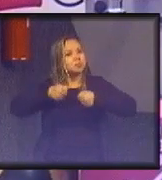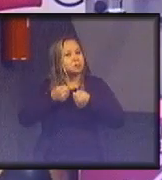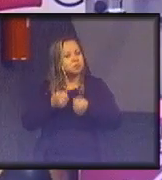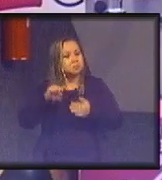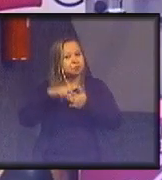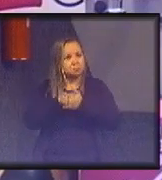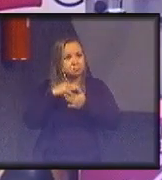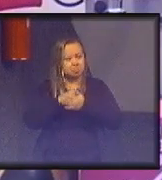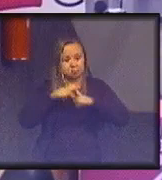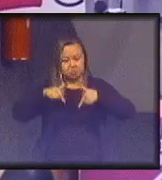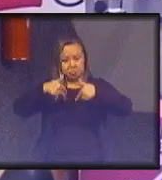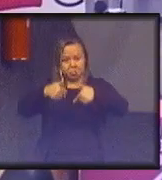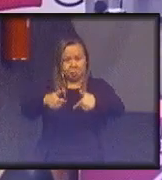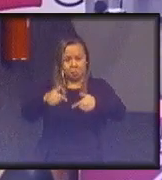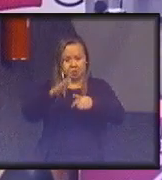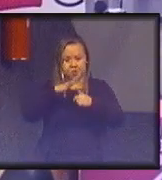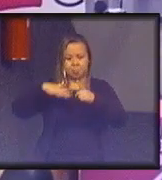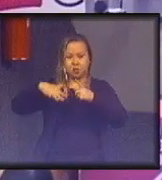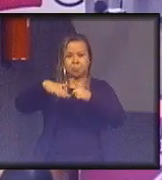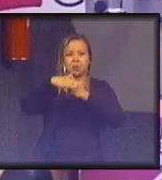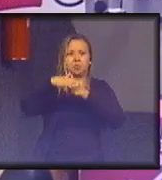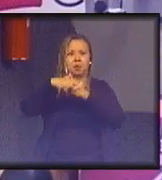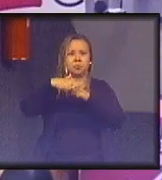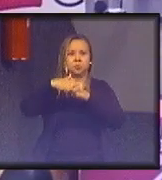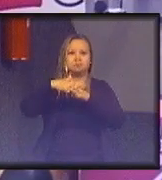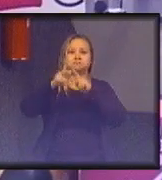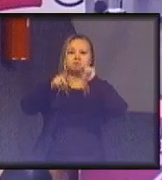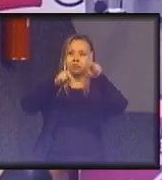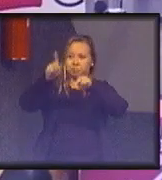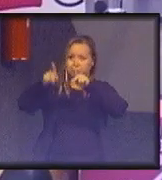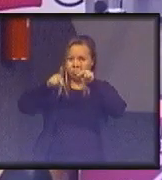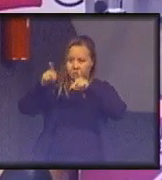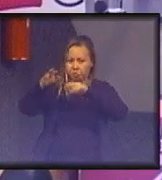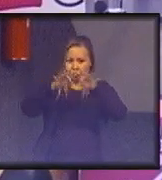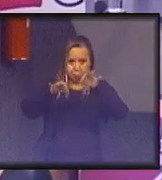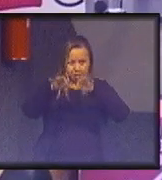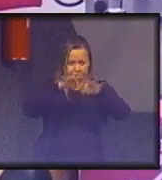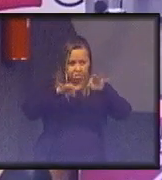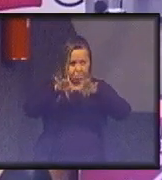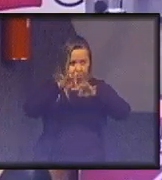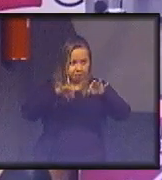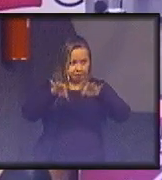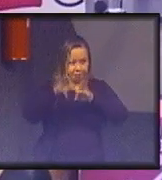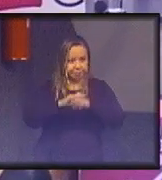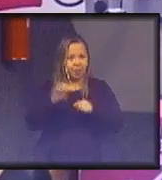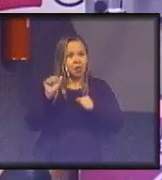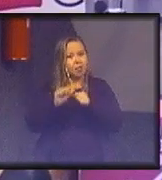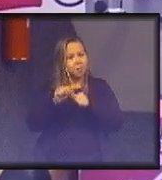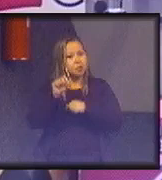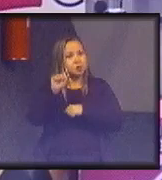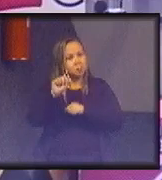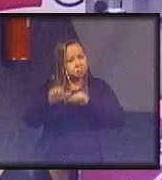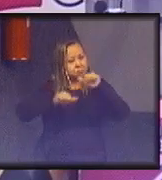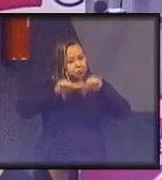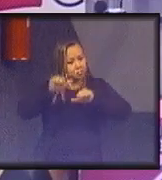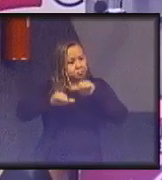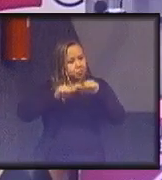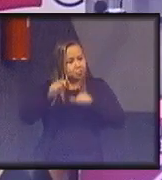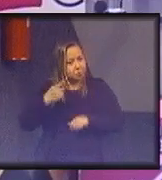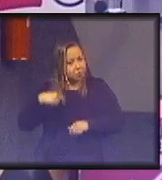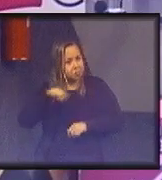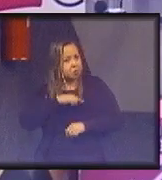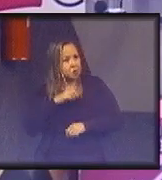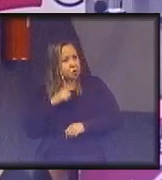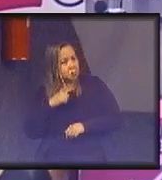da sociedade organizada e fazer com que isso mude. Que a gente tenha